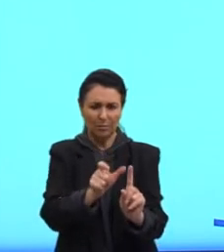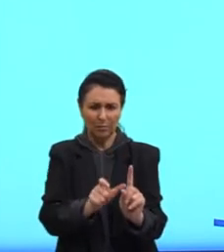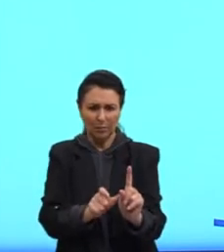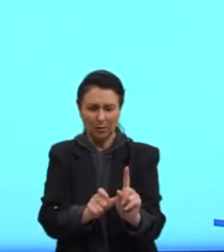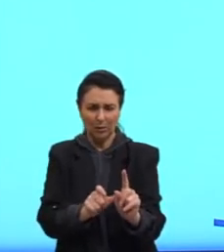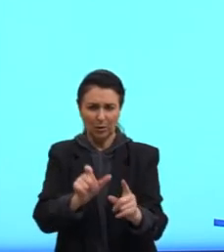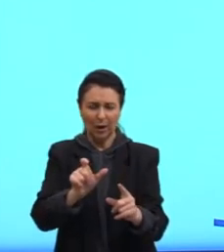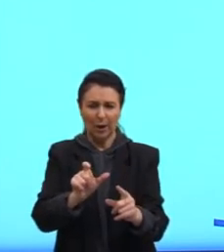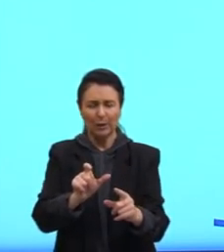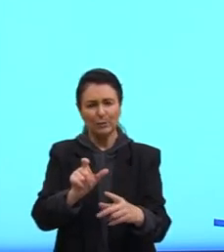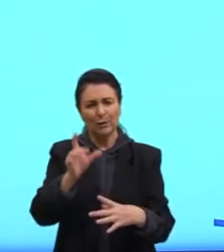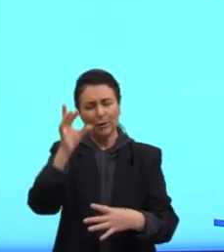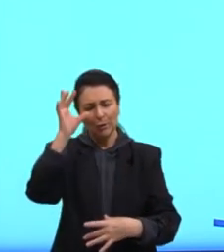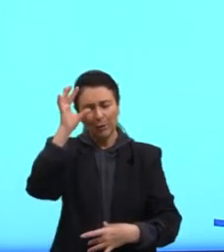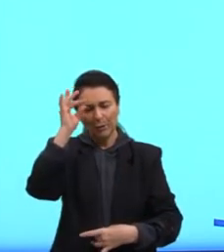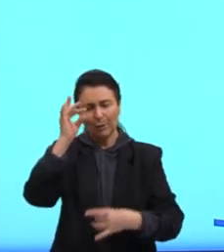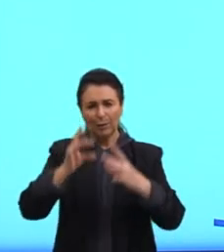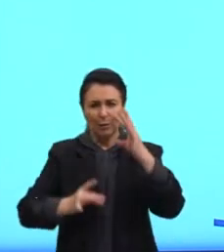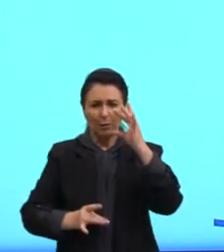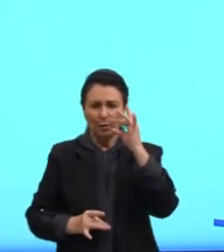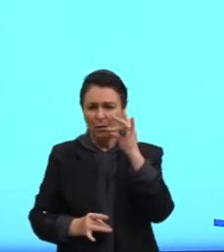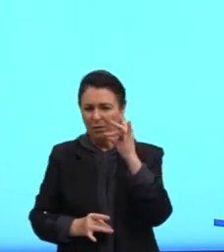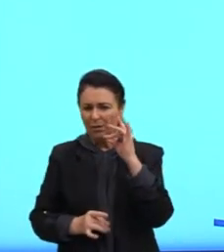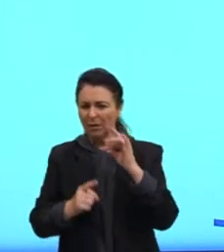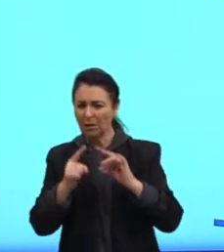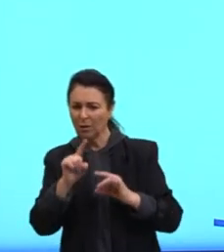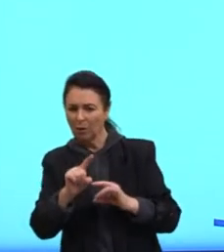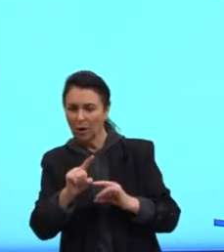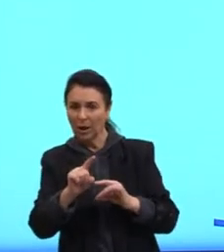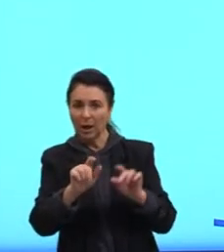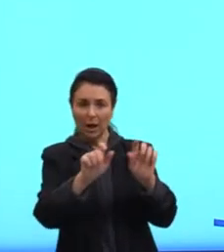Várias tentativas de push com a porta.